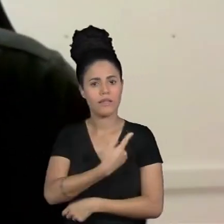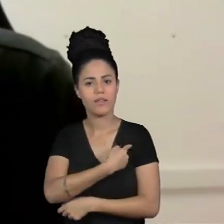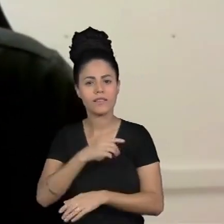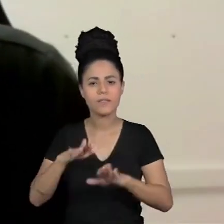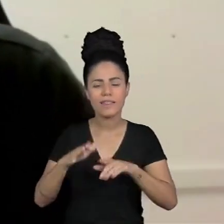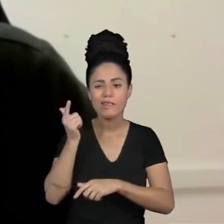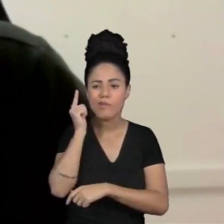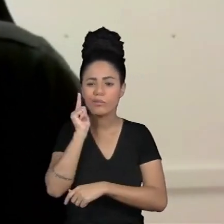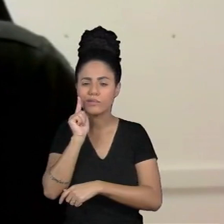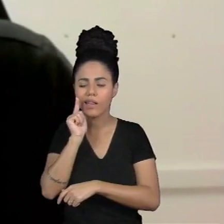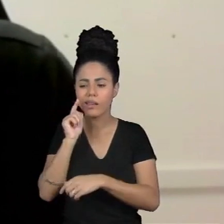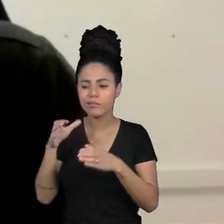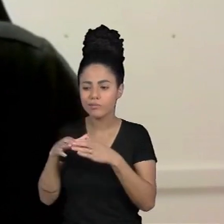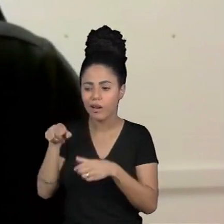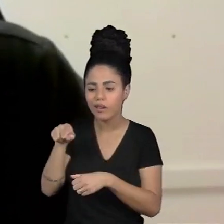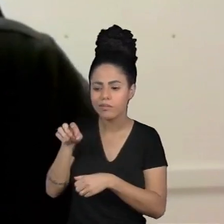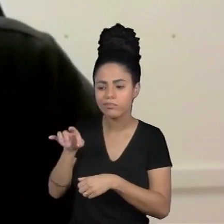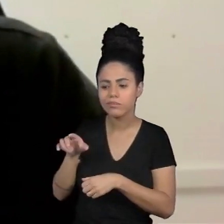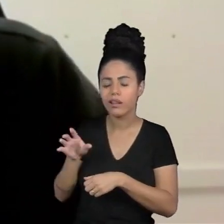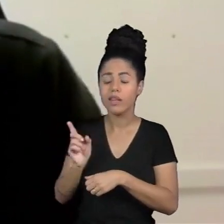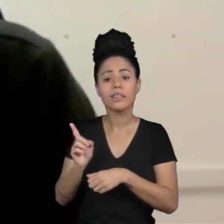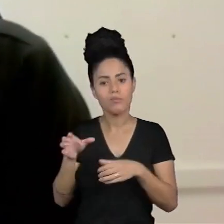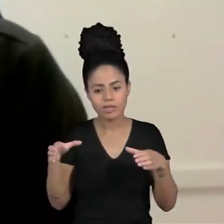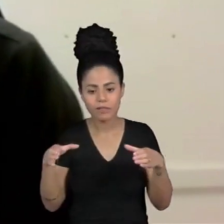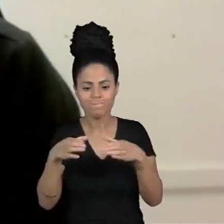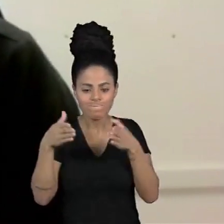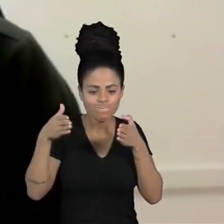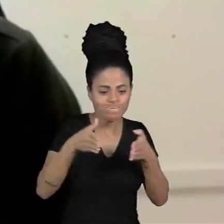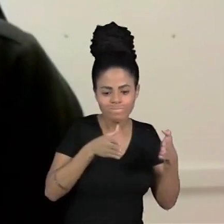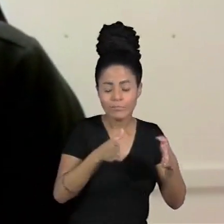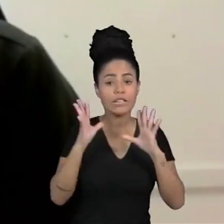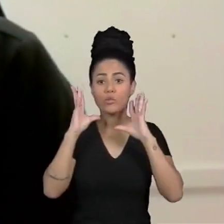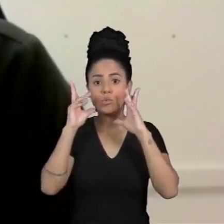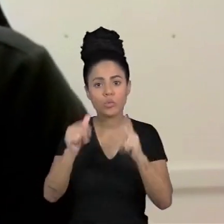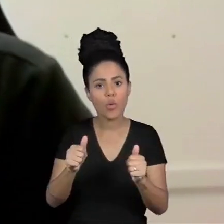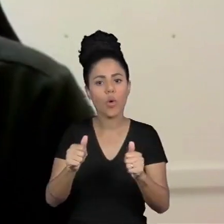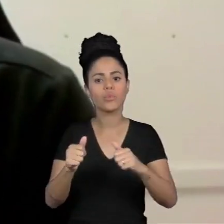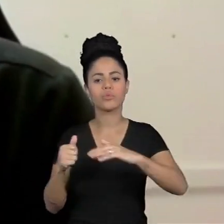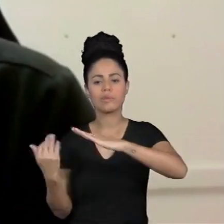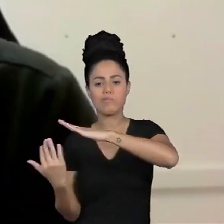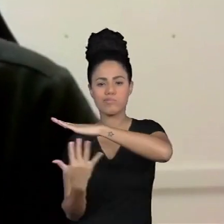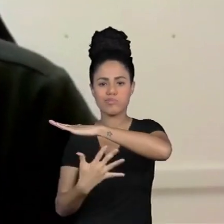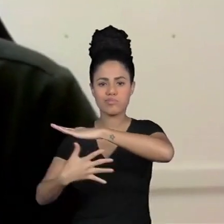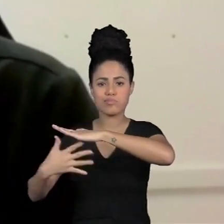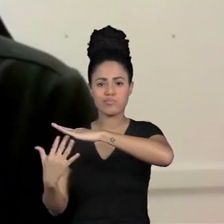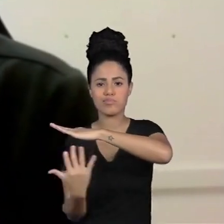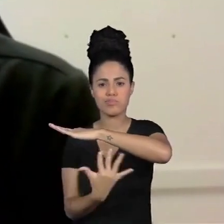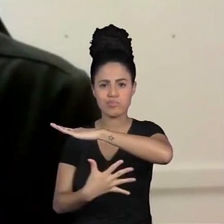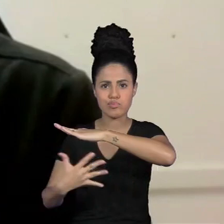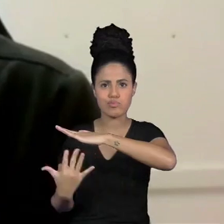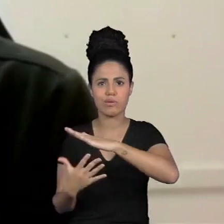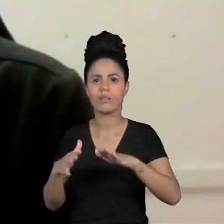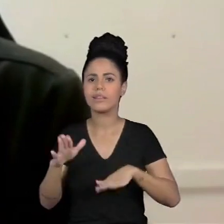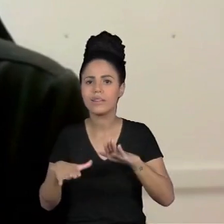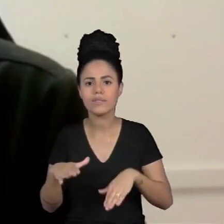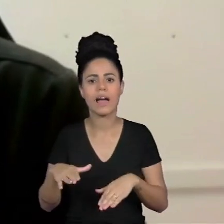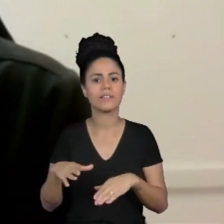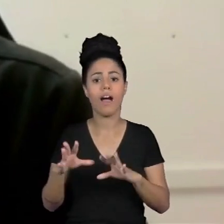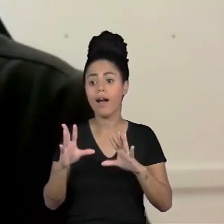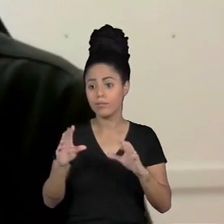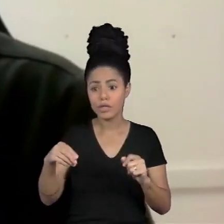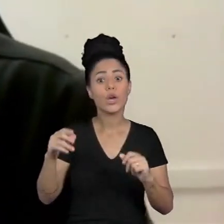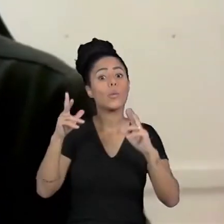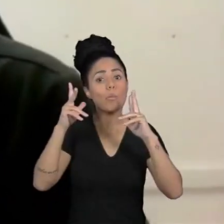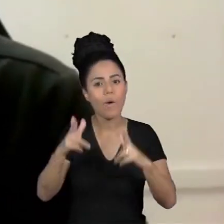preservar um ecossistema dessa natureza toda a biodiversidade marinha é comprometida inclusive os ambientes terrestres